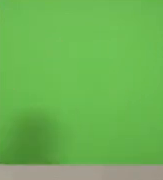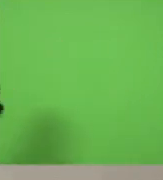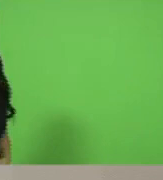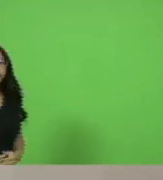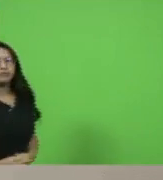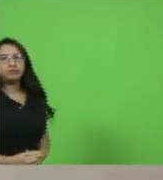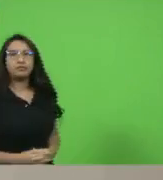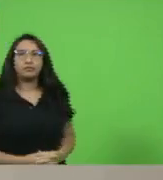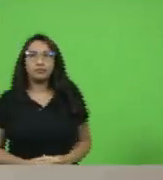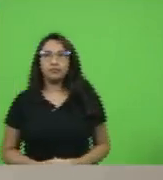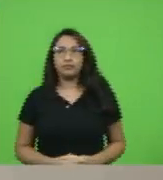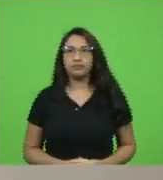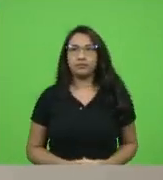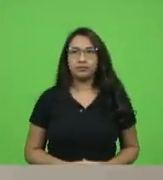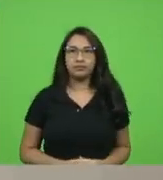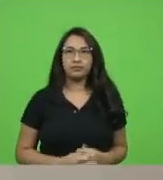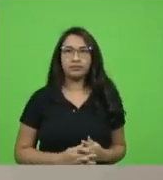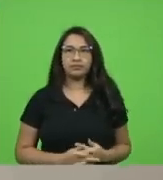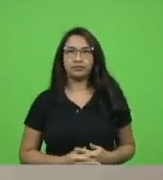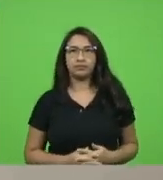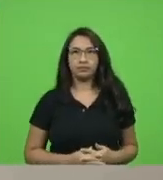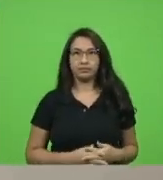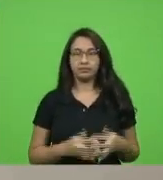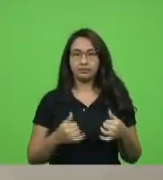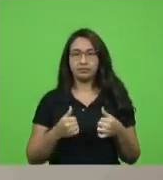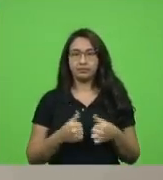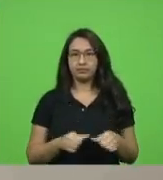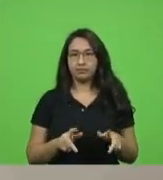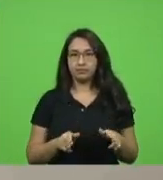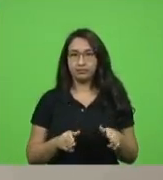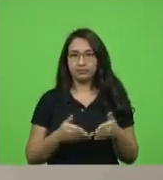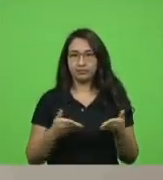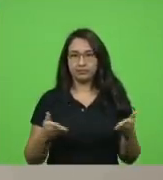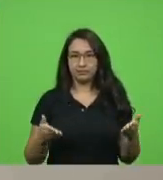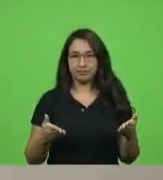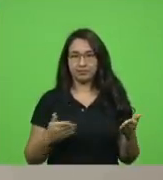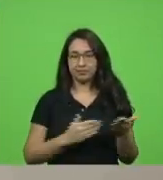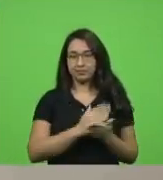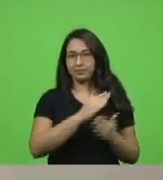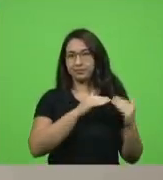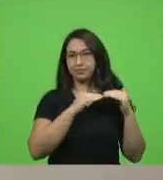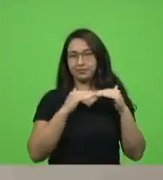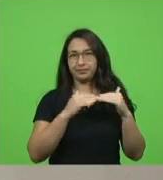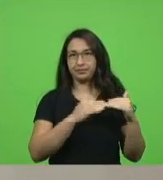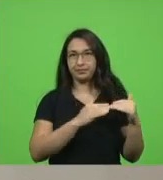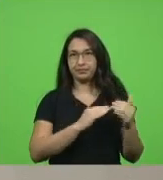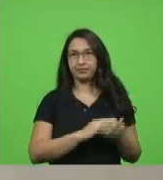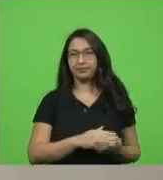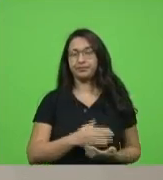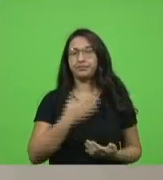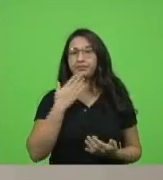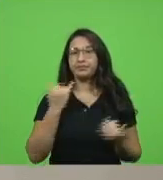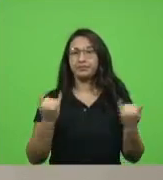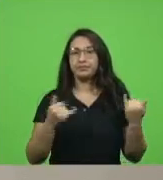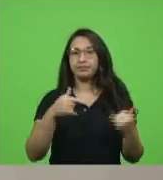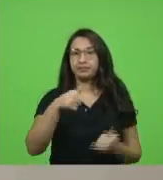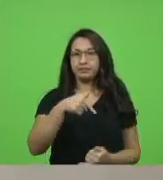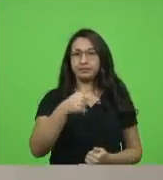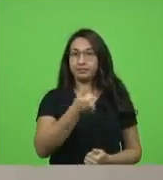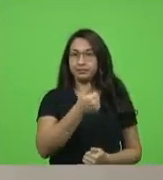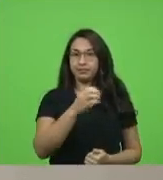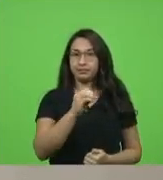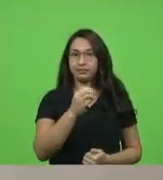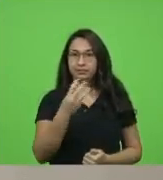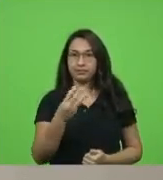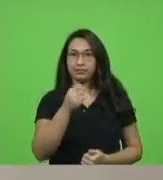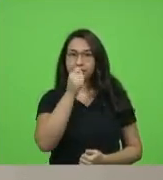havendo quem queira discutir em votação deputados que aprovam permaneçam como se encontram aprovado por unanimidade pedido de informação 113 autor deputado João